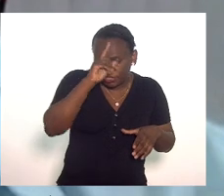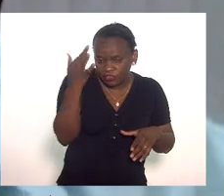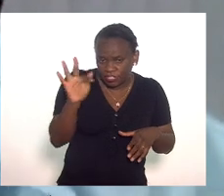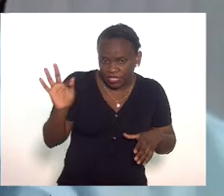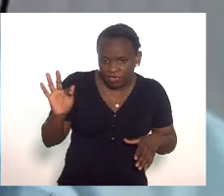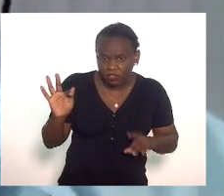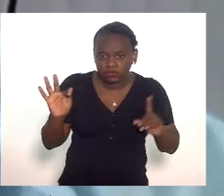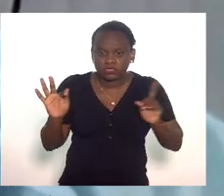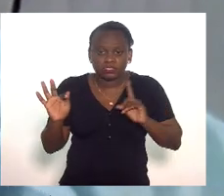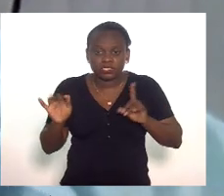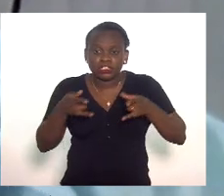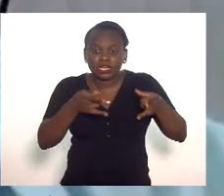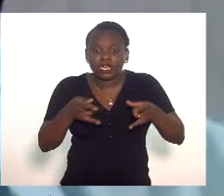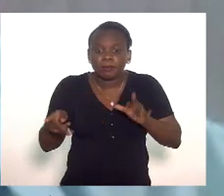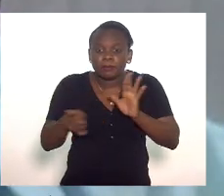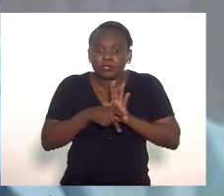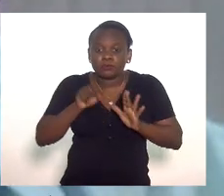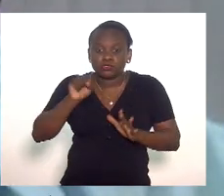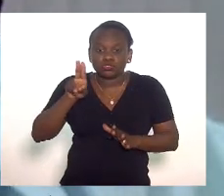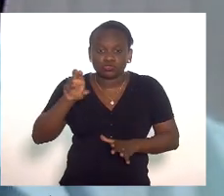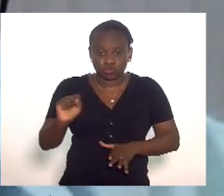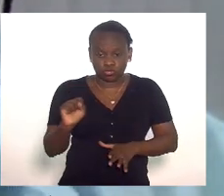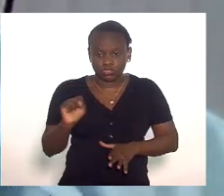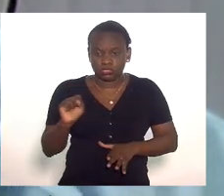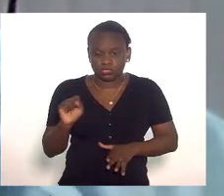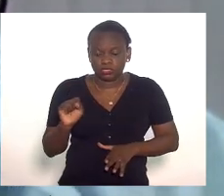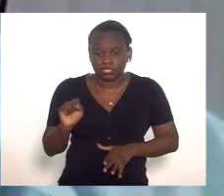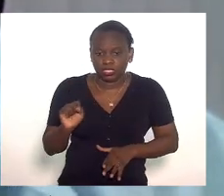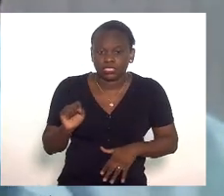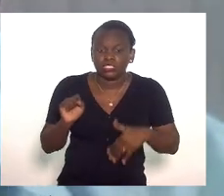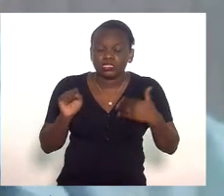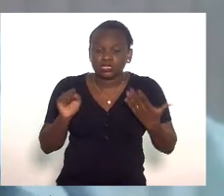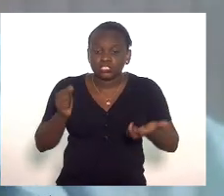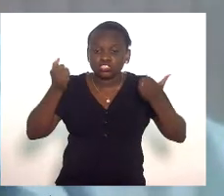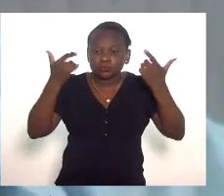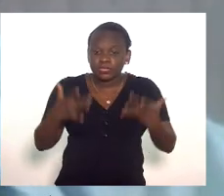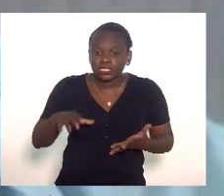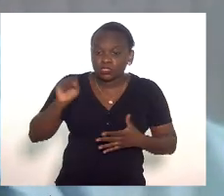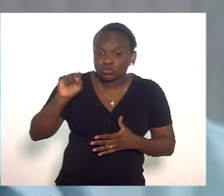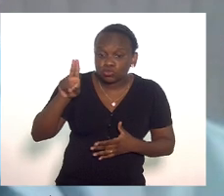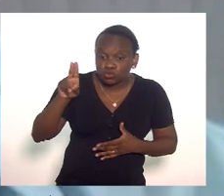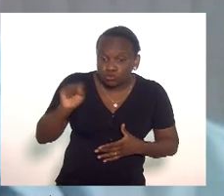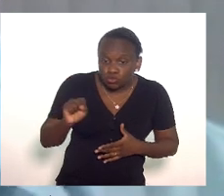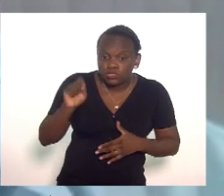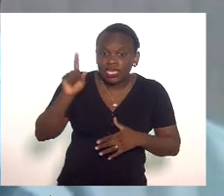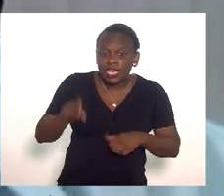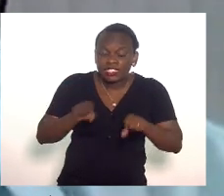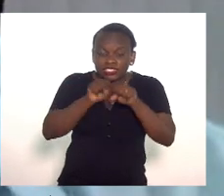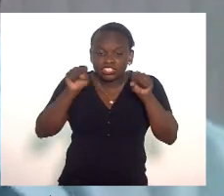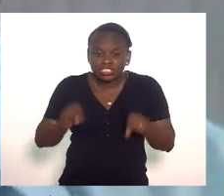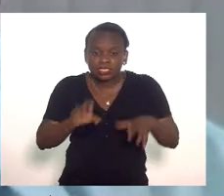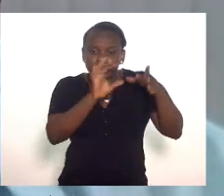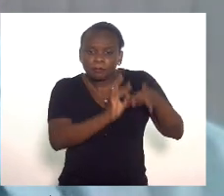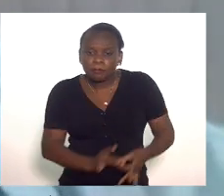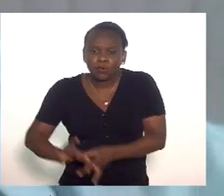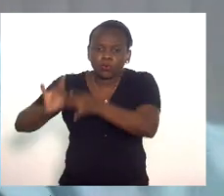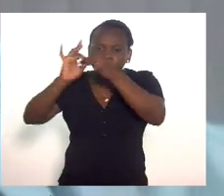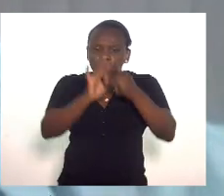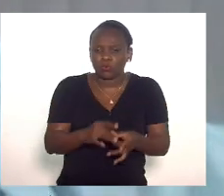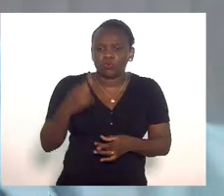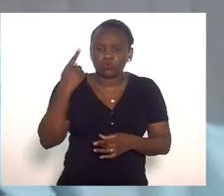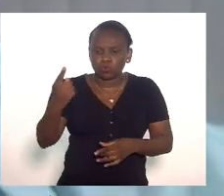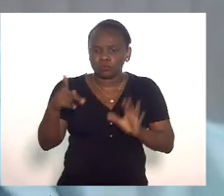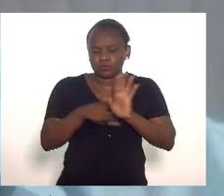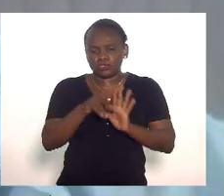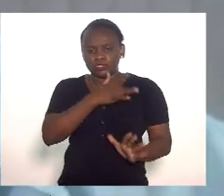os leitos são do SUS e quando a gente fala de SUS a gente fala de um sistema integrado único de